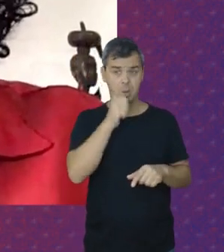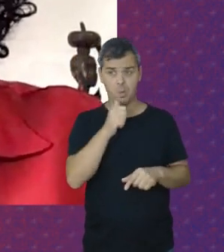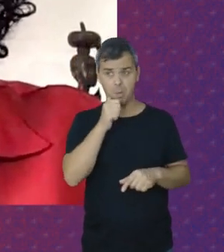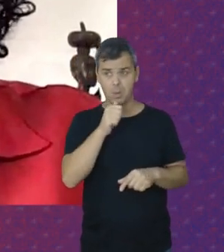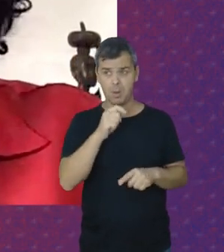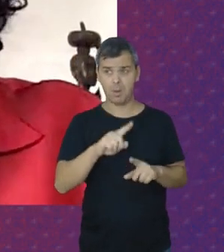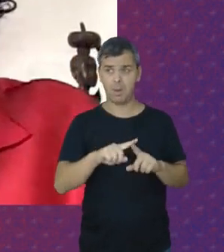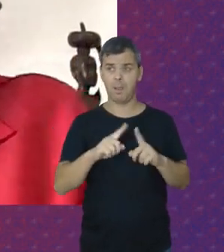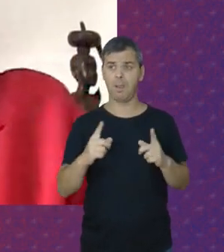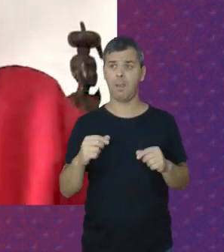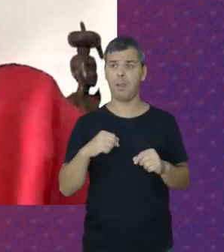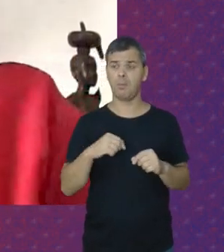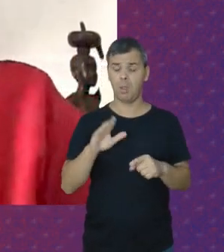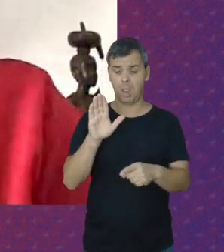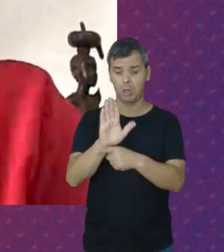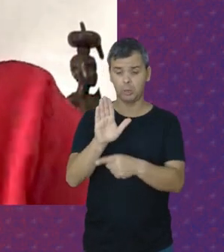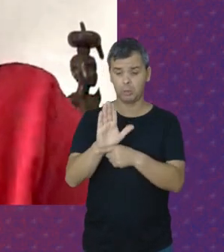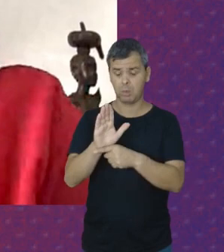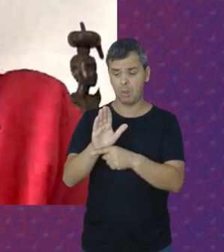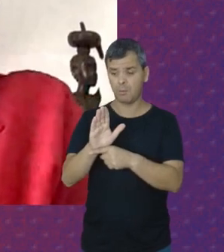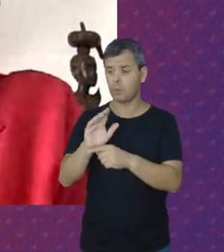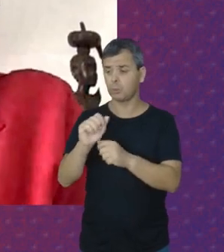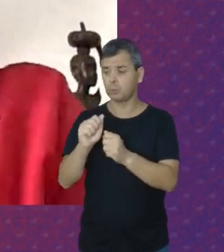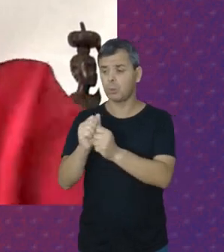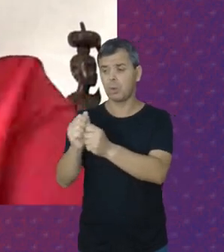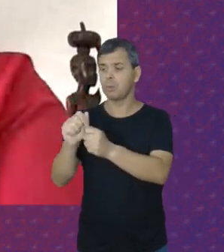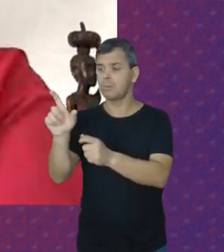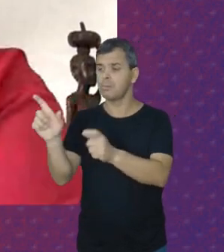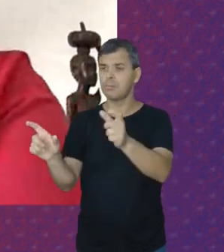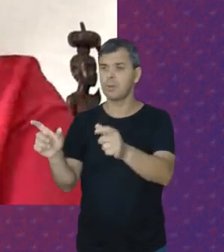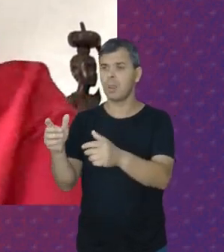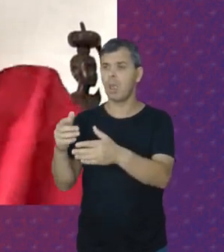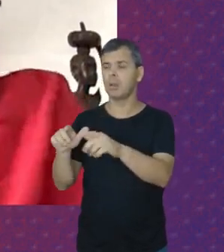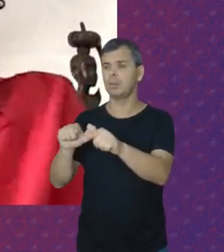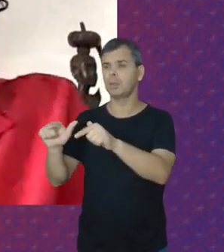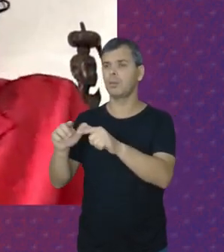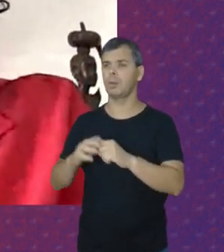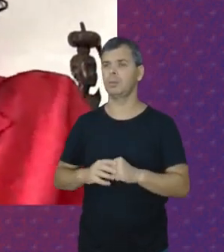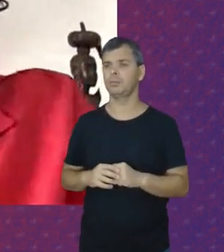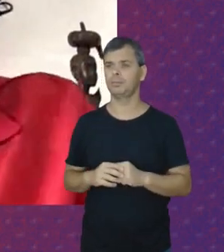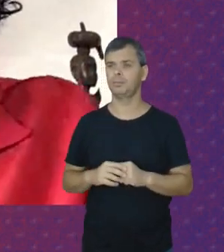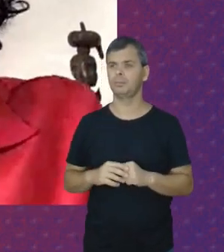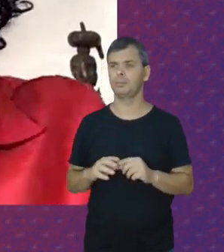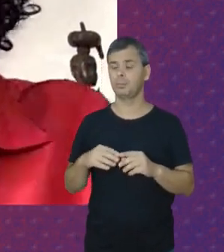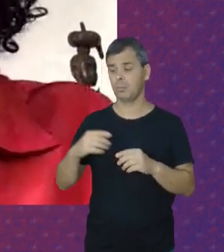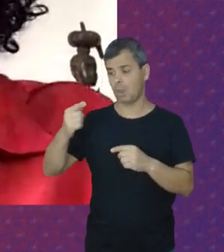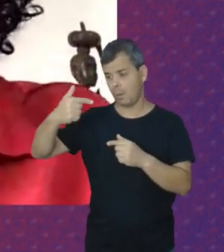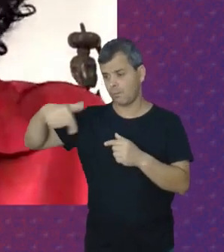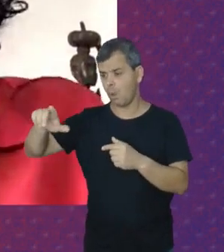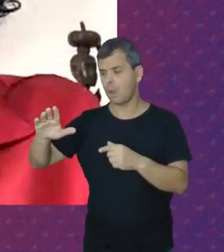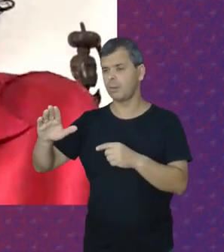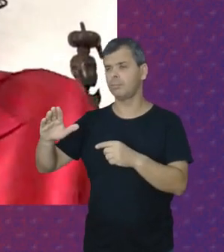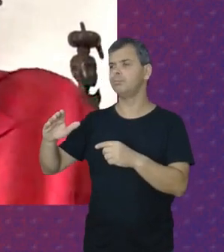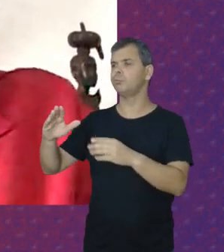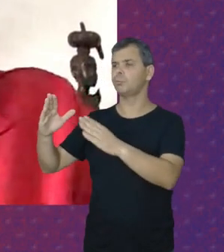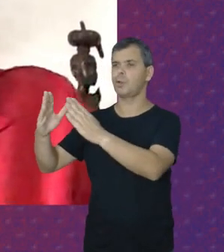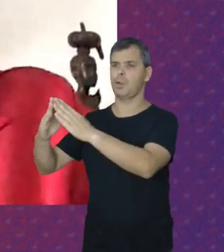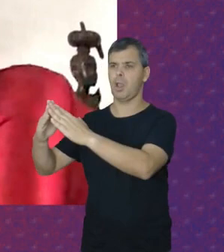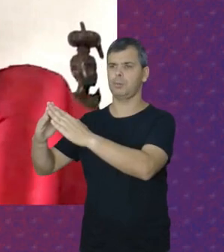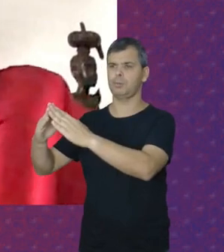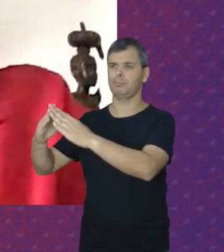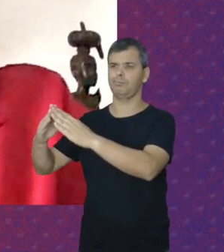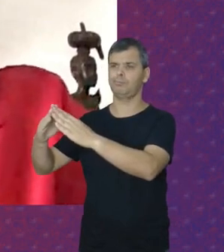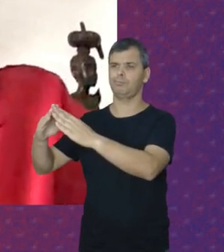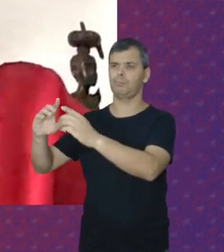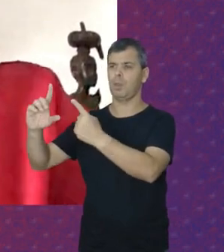Ajudavam A outras mulheres A trabalharem Fora do lar Para que